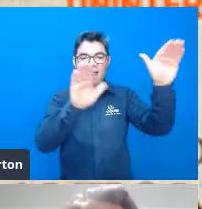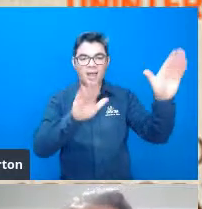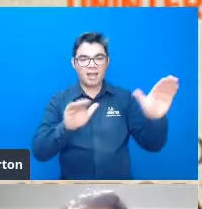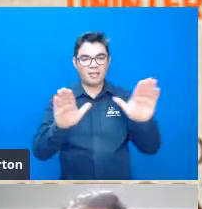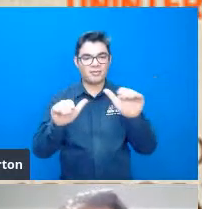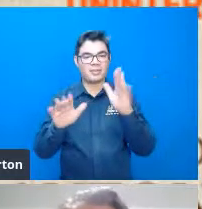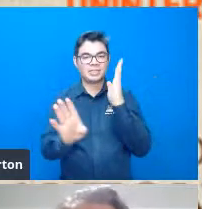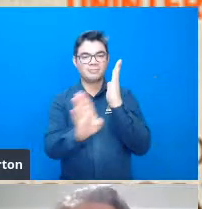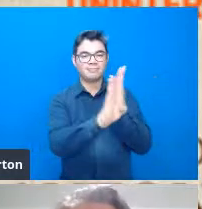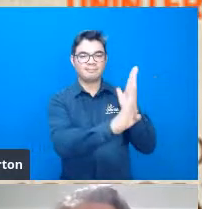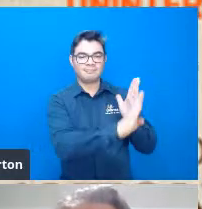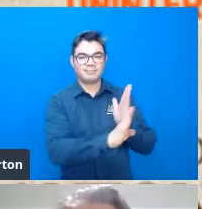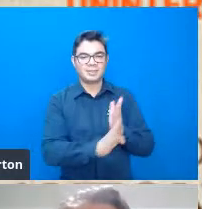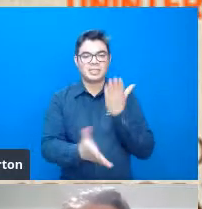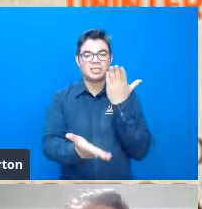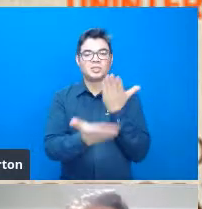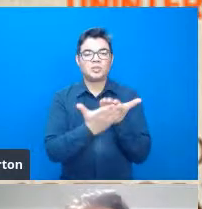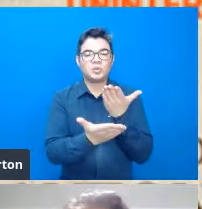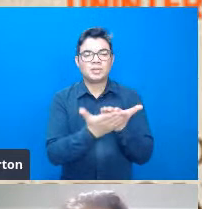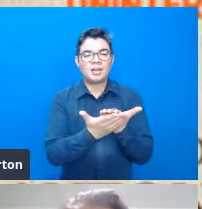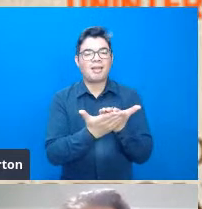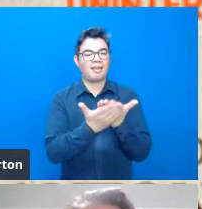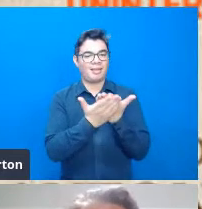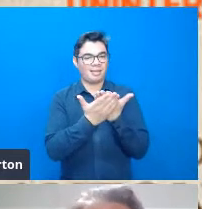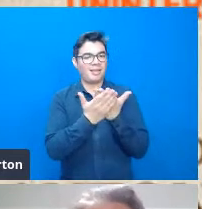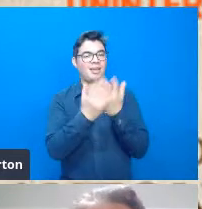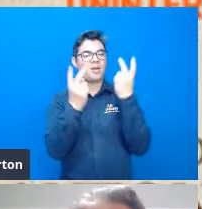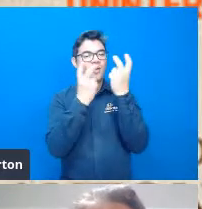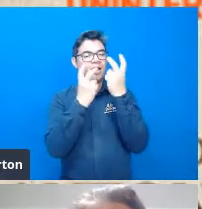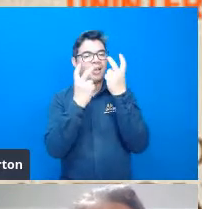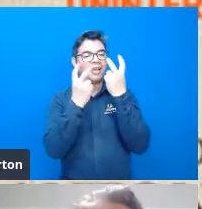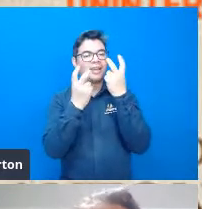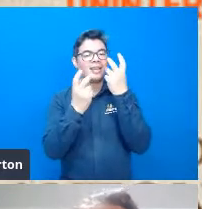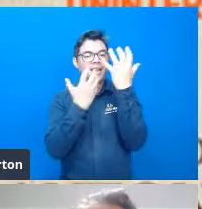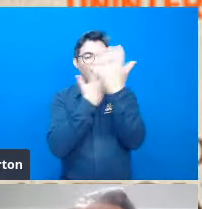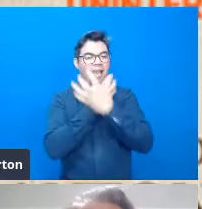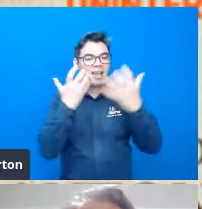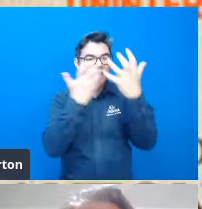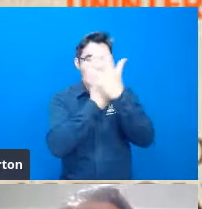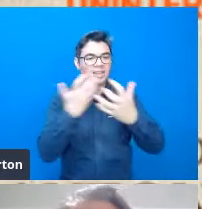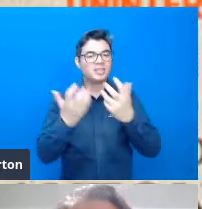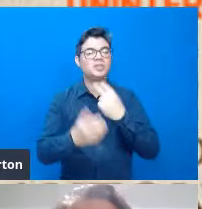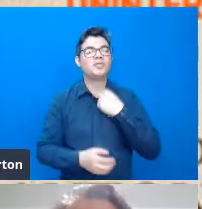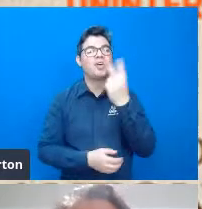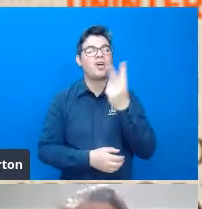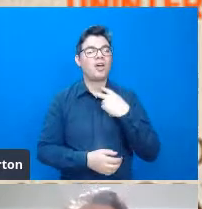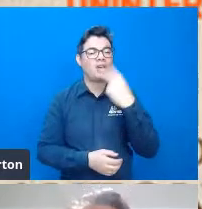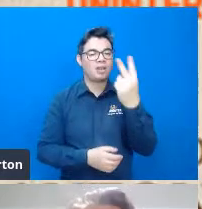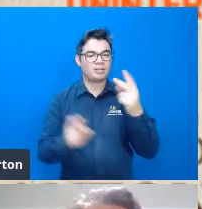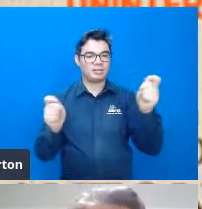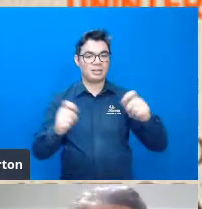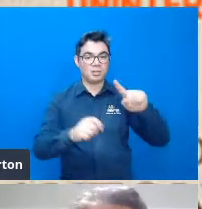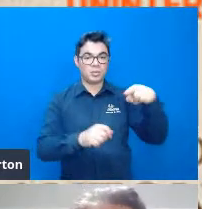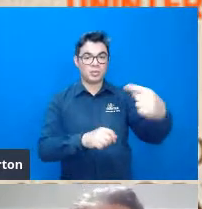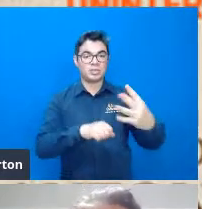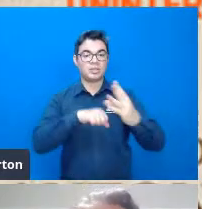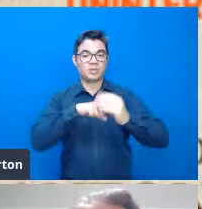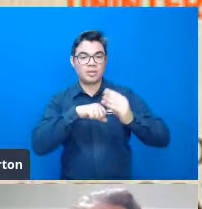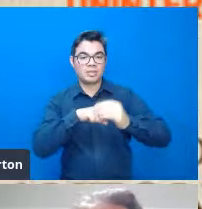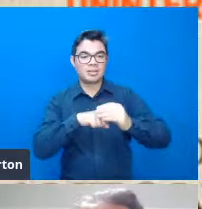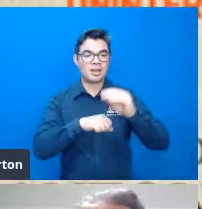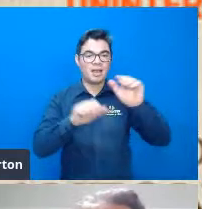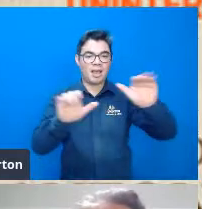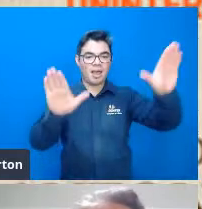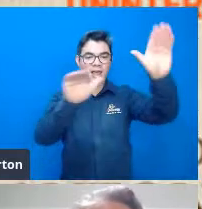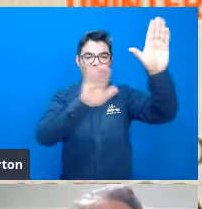e ele se sentia muito inspirado em identificar as aves e estudar seus cantos e vocalizações, e depois, conhecer todas as aves, ele